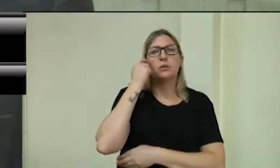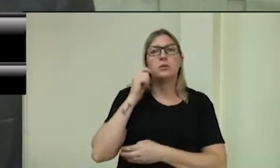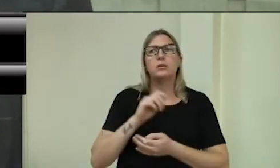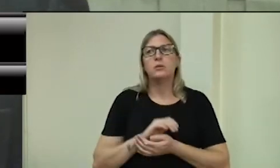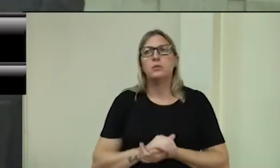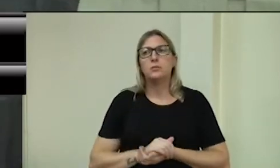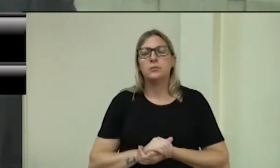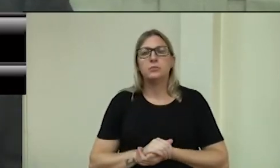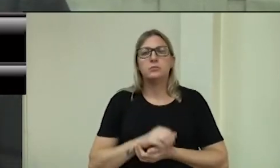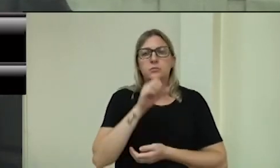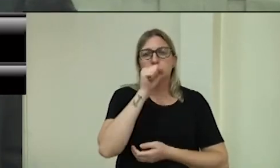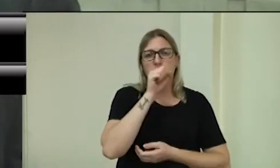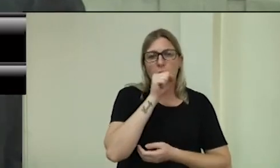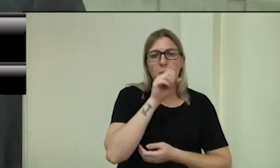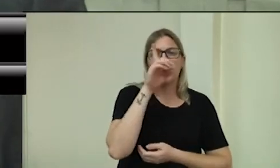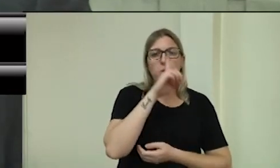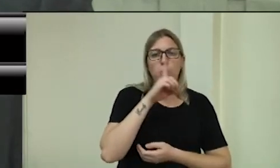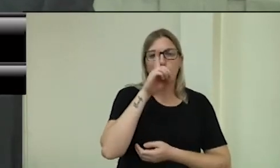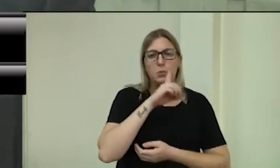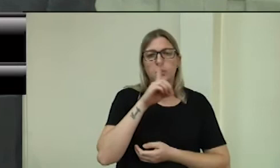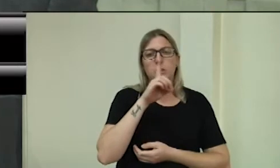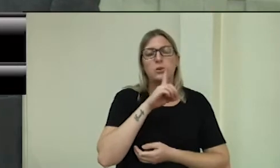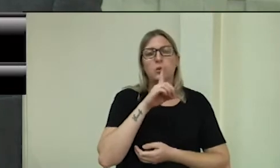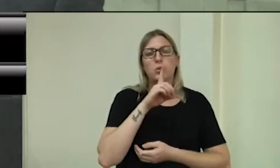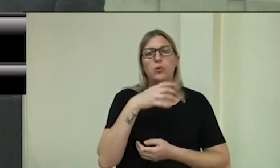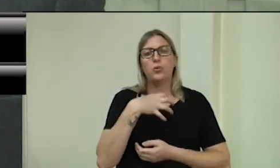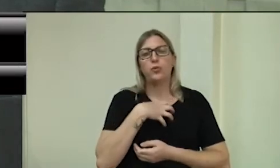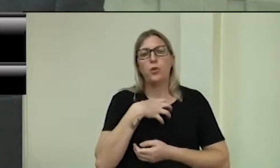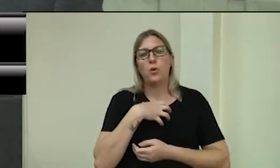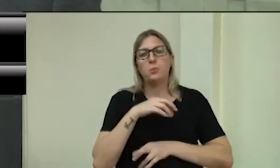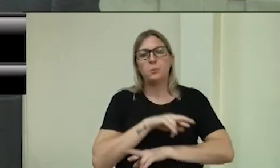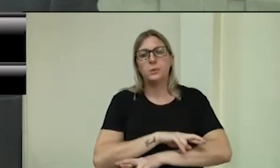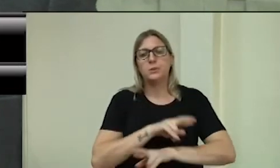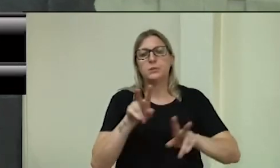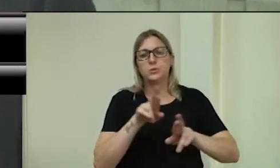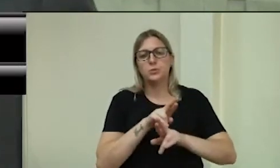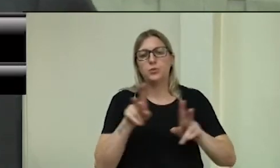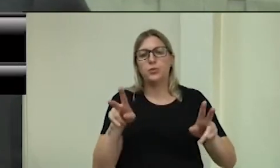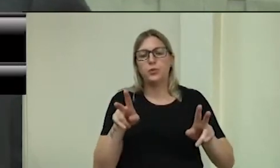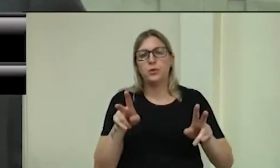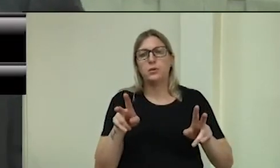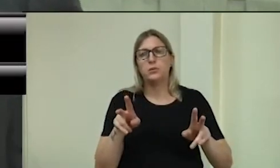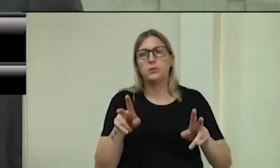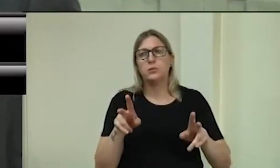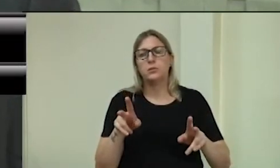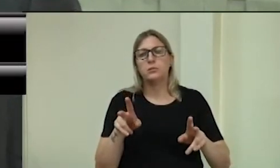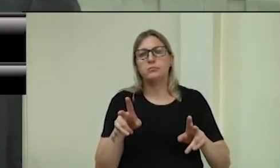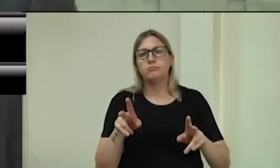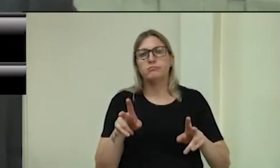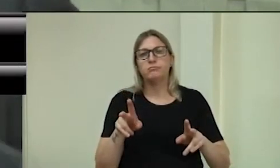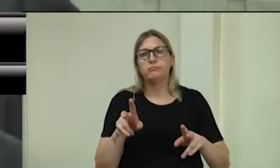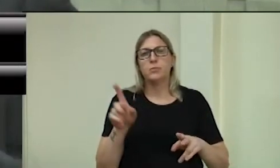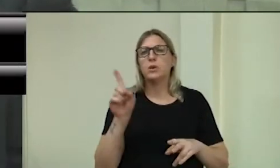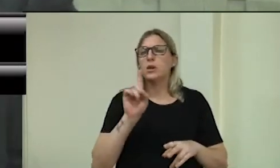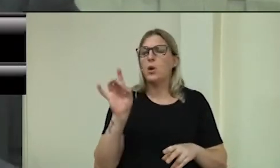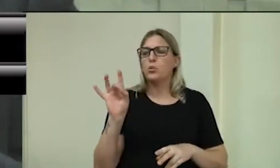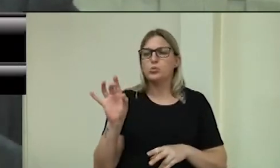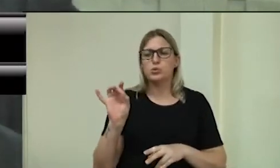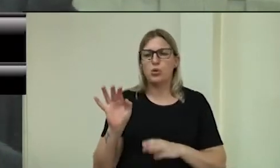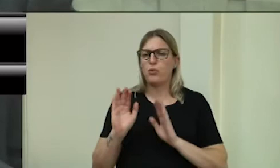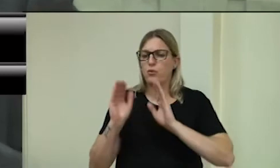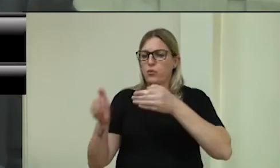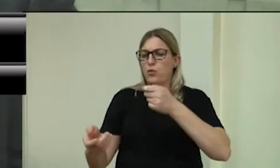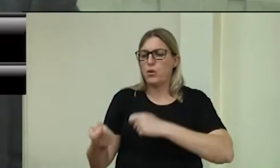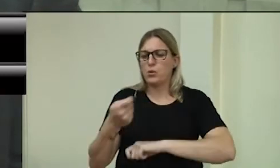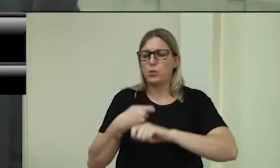no final de semana, uma composição diferente, pelo menos que seja observado isso, não só pelo fator econômico, mas acredito que a gente